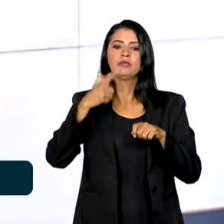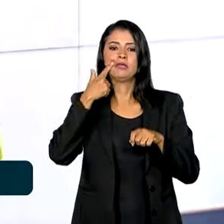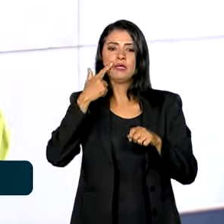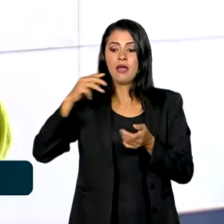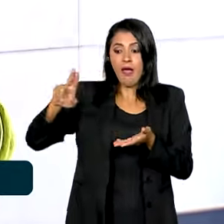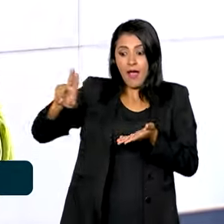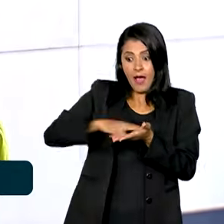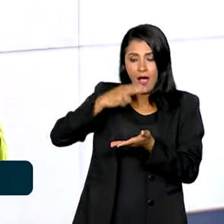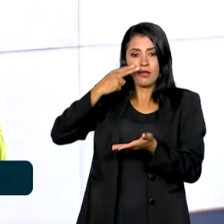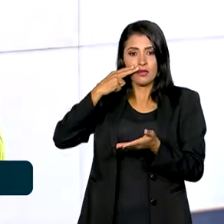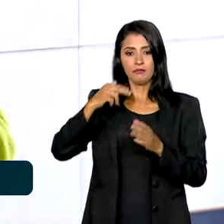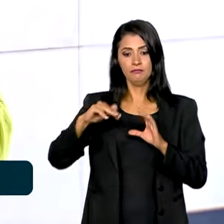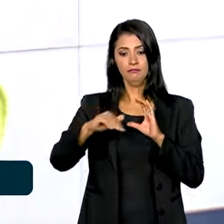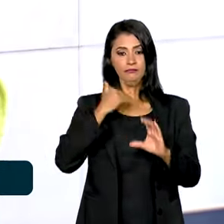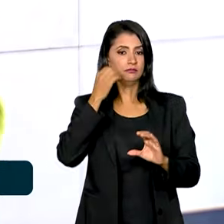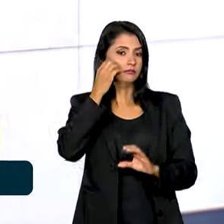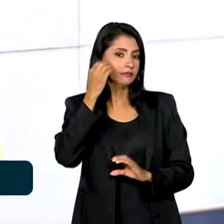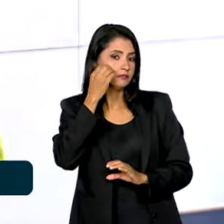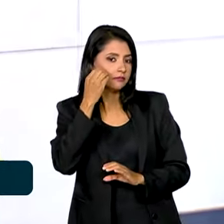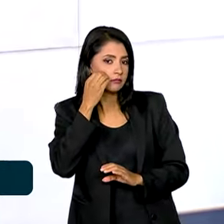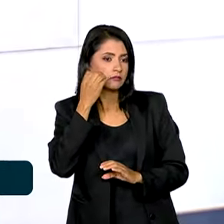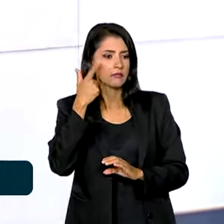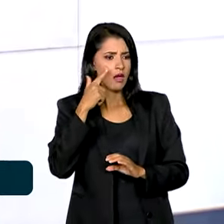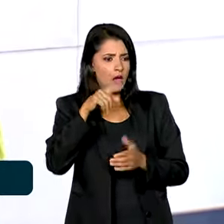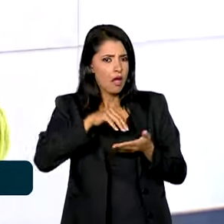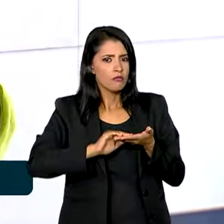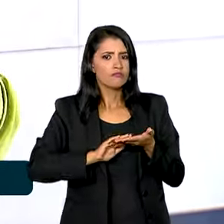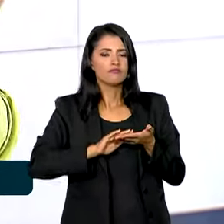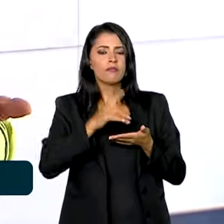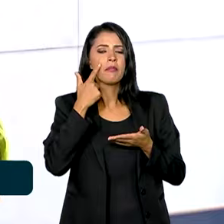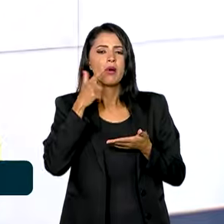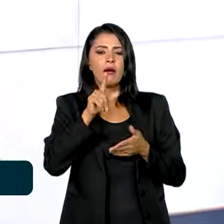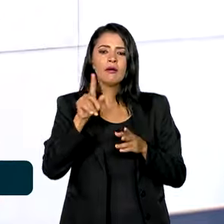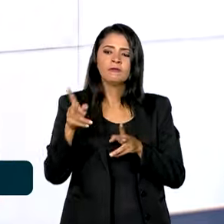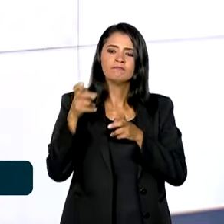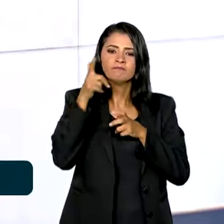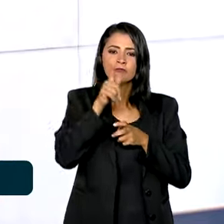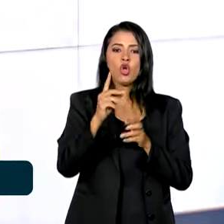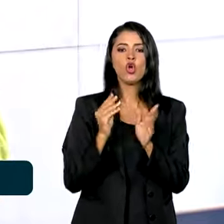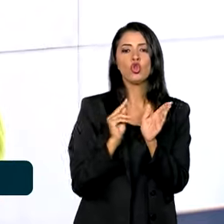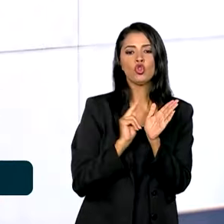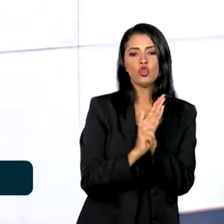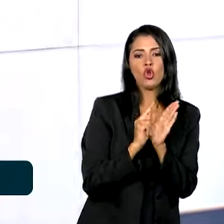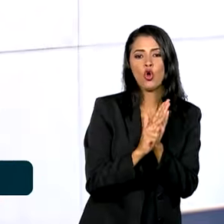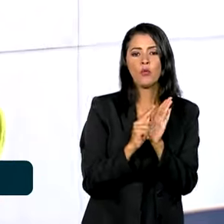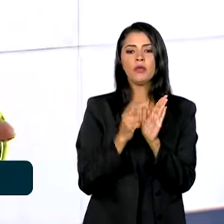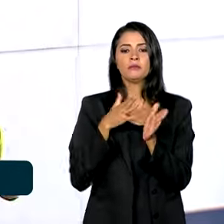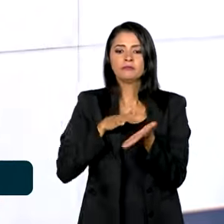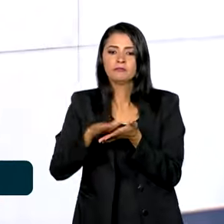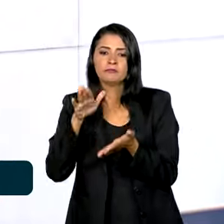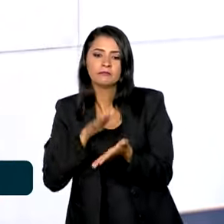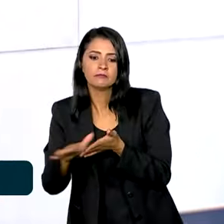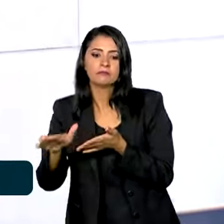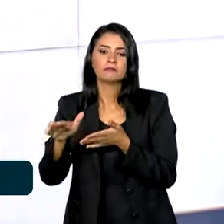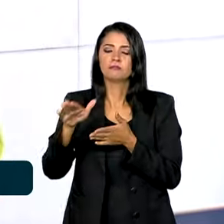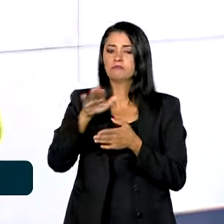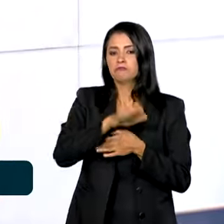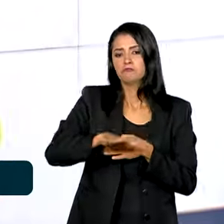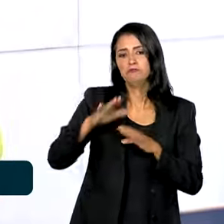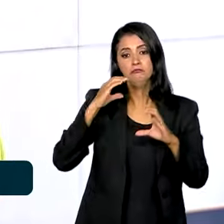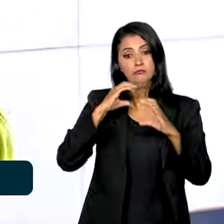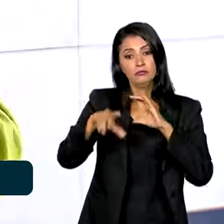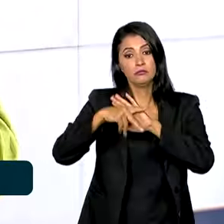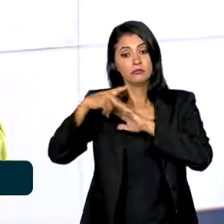correspondência eletrônica. E para ser contemplado, precisa ter o nome publicado em algum meio de comunicação